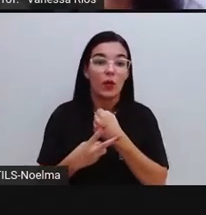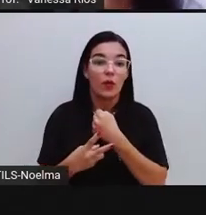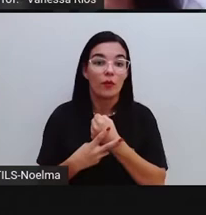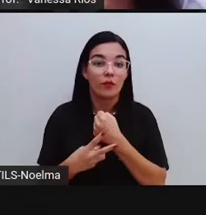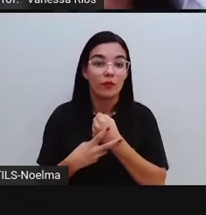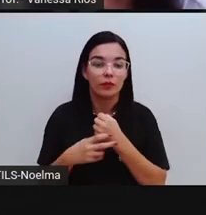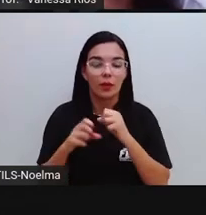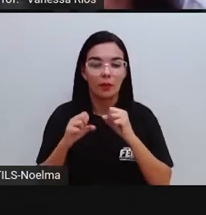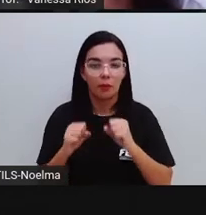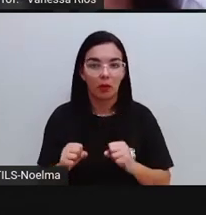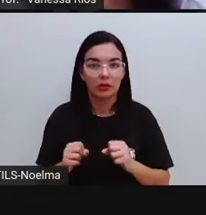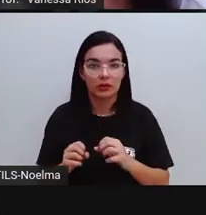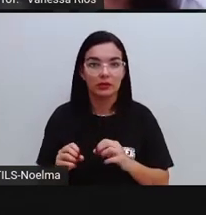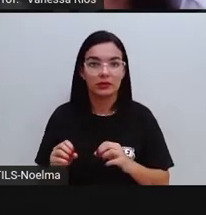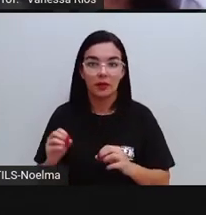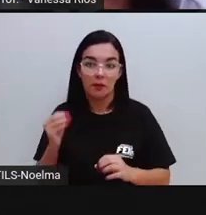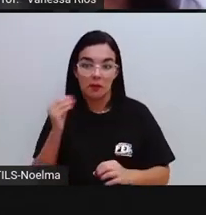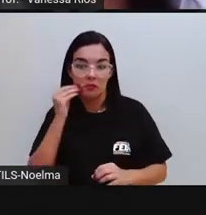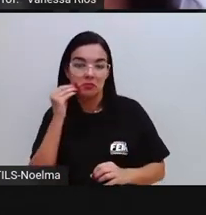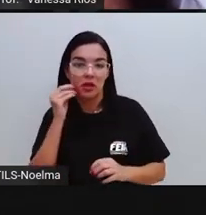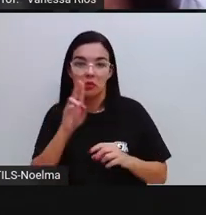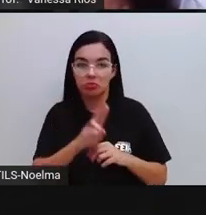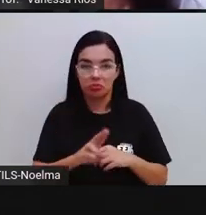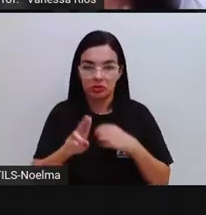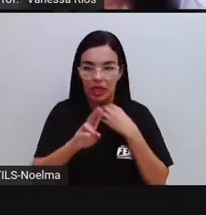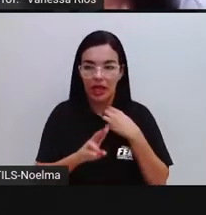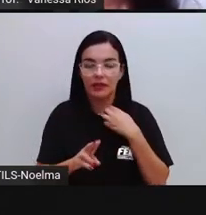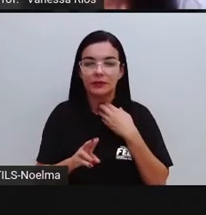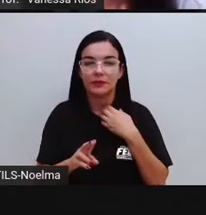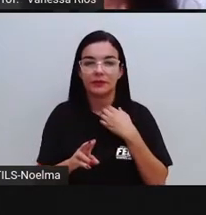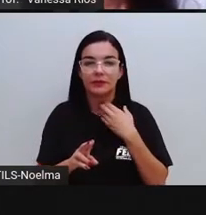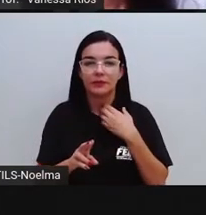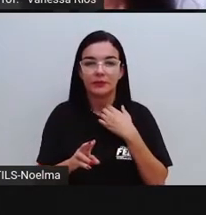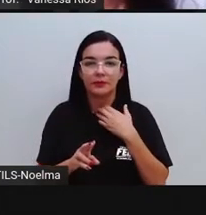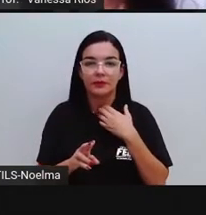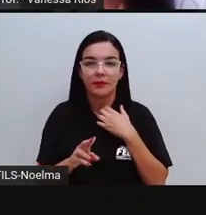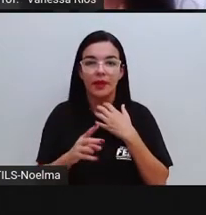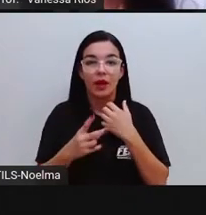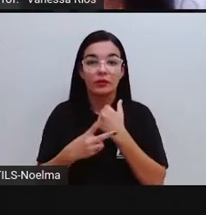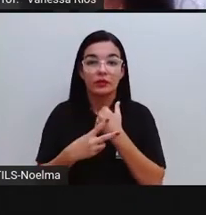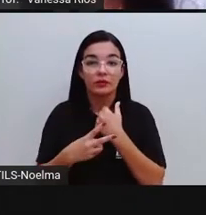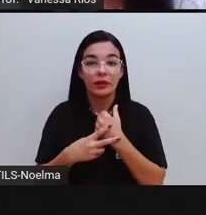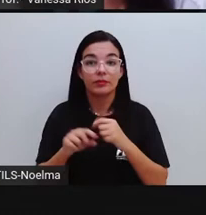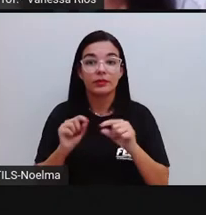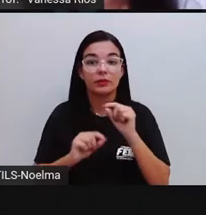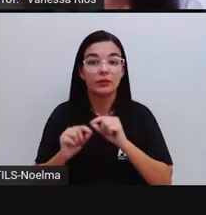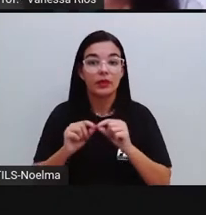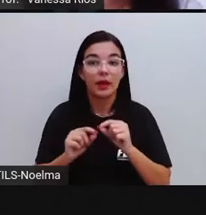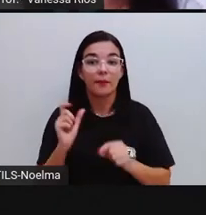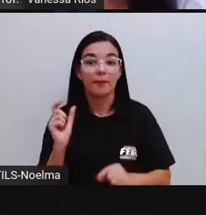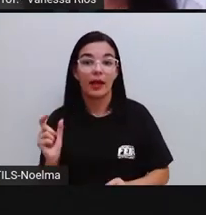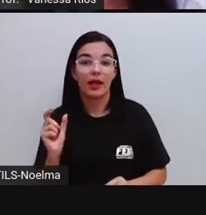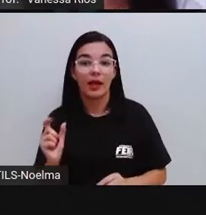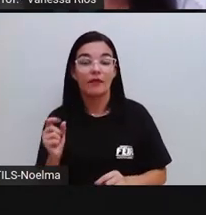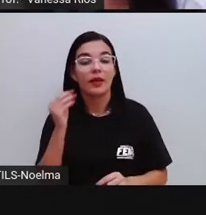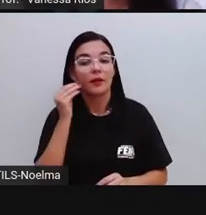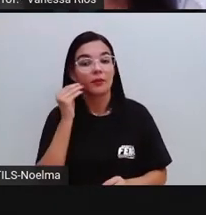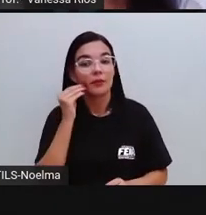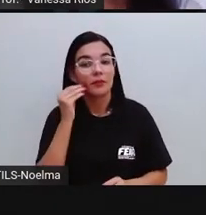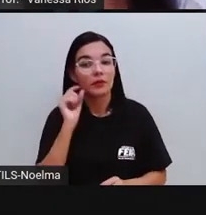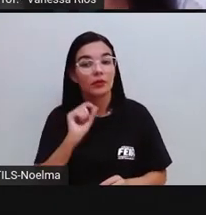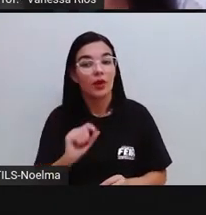aparecer ou serem utilizados. Que os verbos são a classe de palavras que é